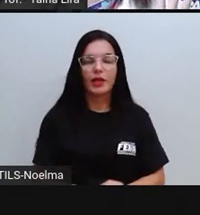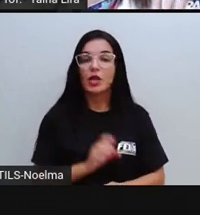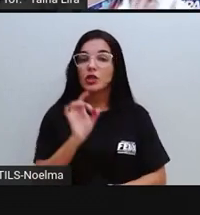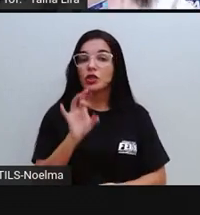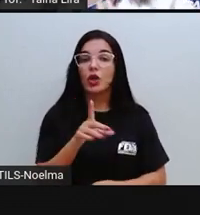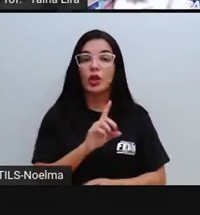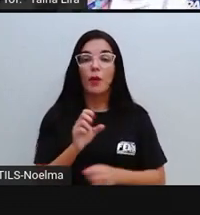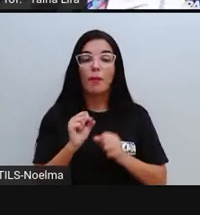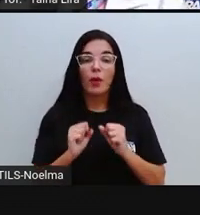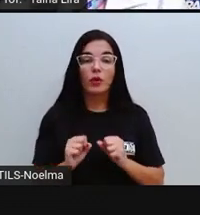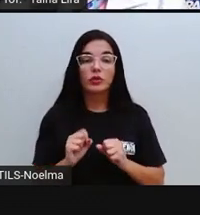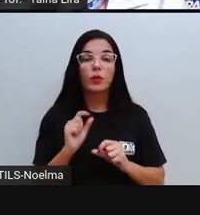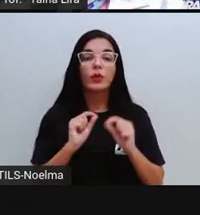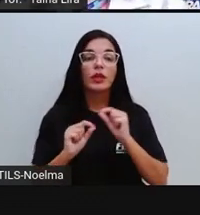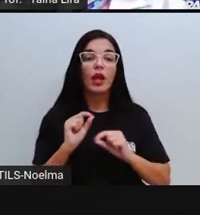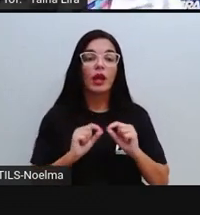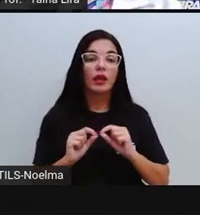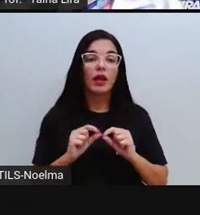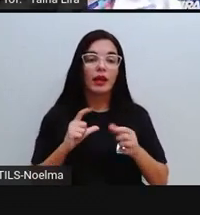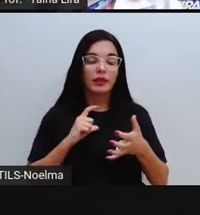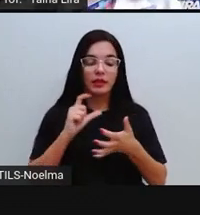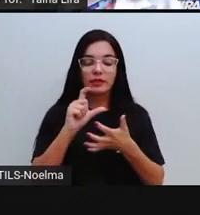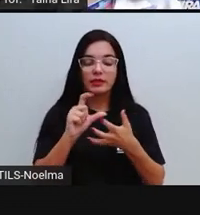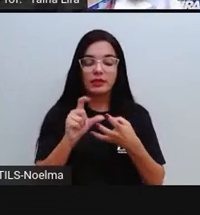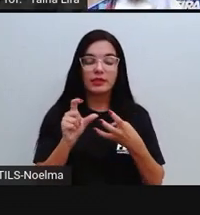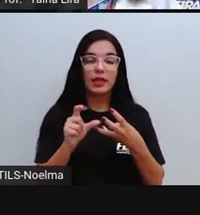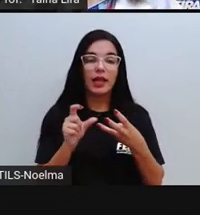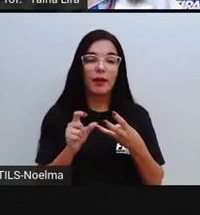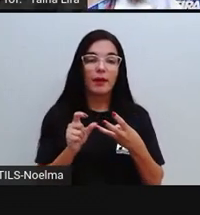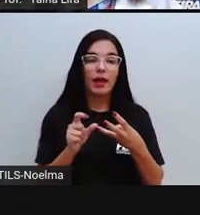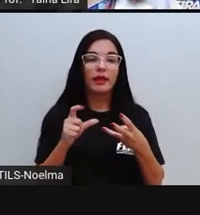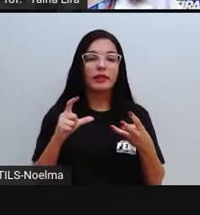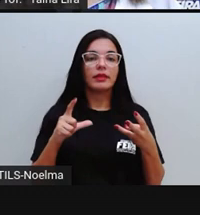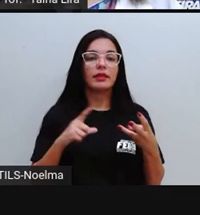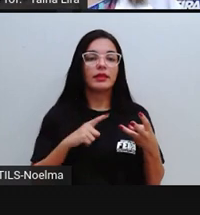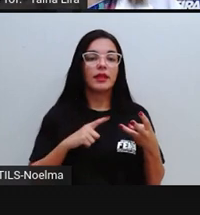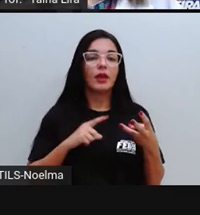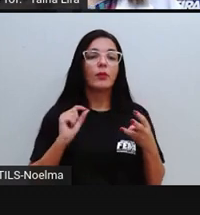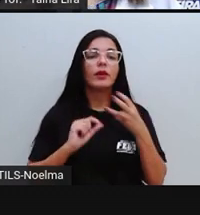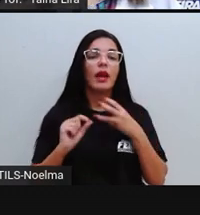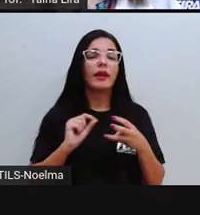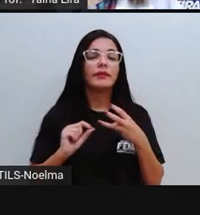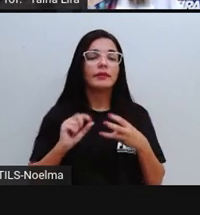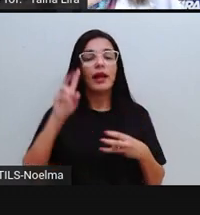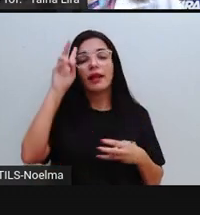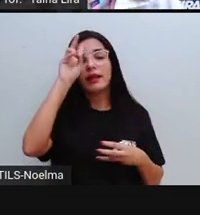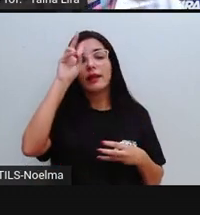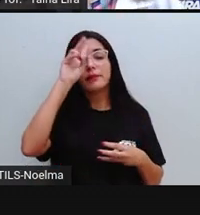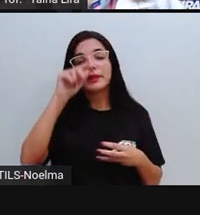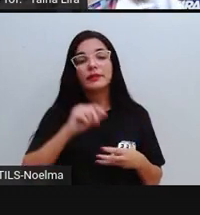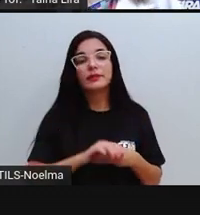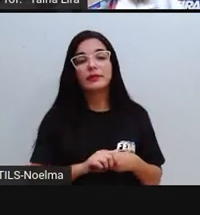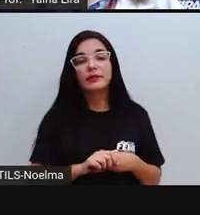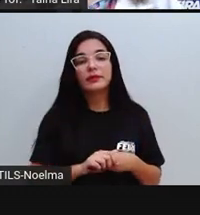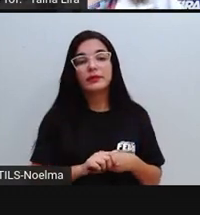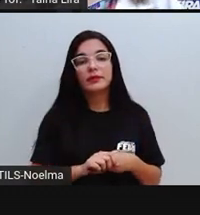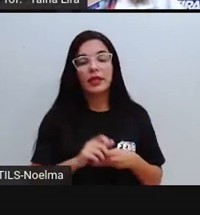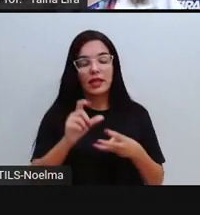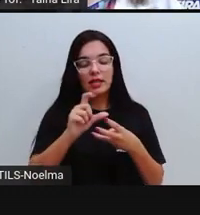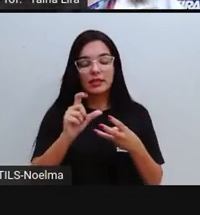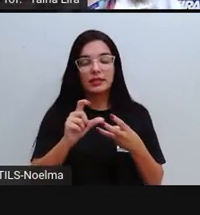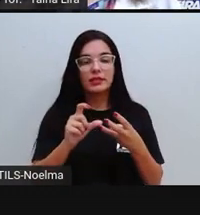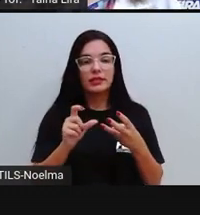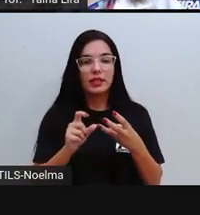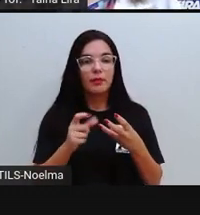acontecer aqui em segundo ano, quando falamos de sílaba, é o que mesmo? Quem lembra? É a sílaba não